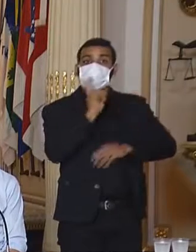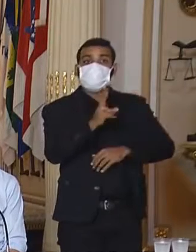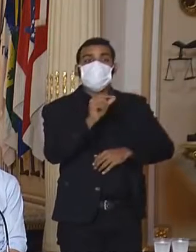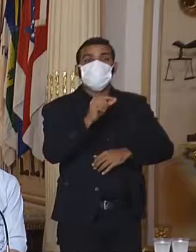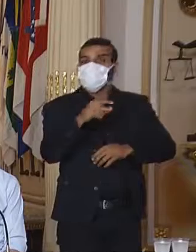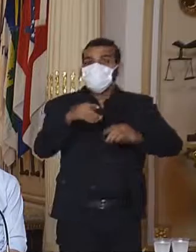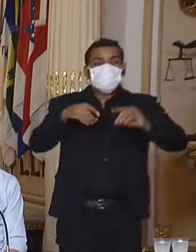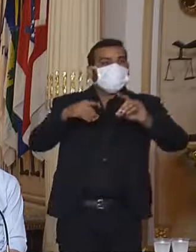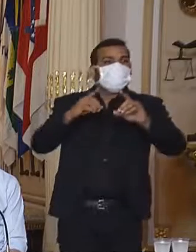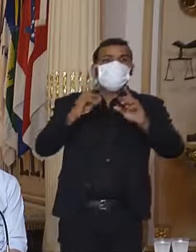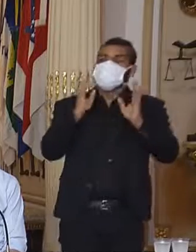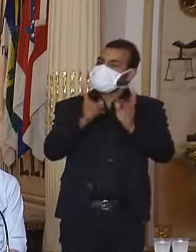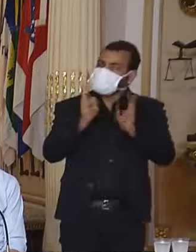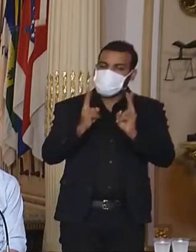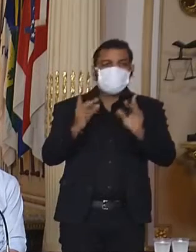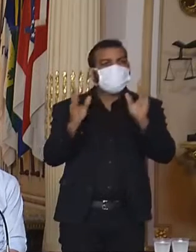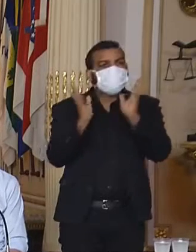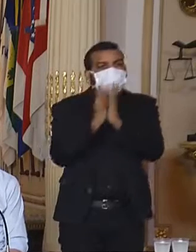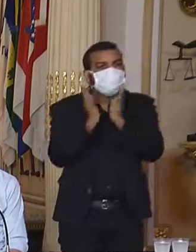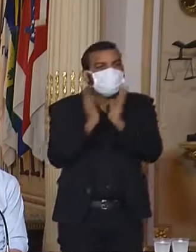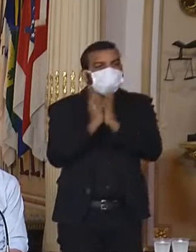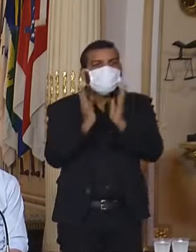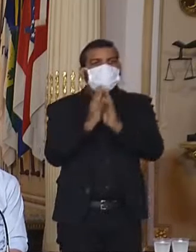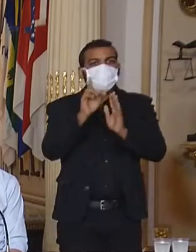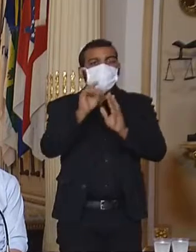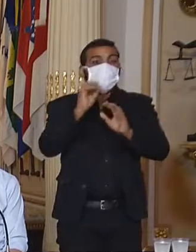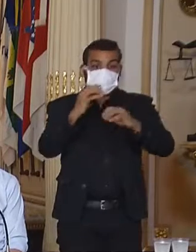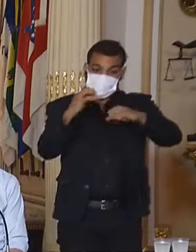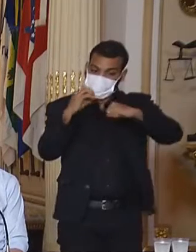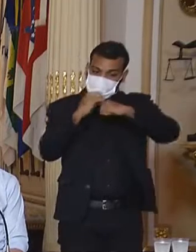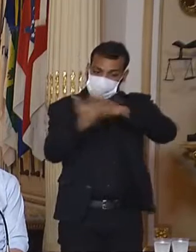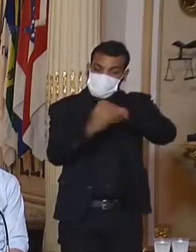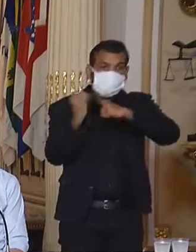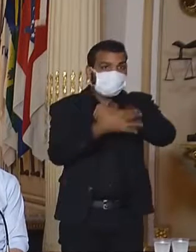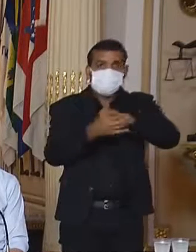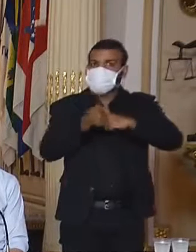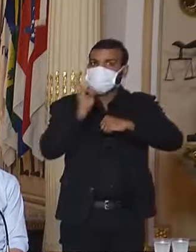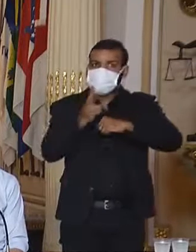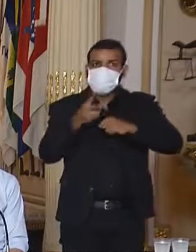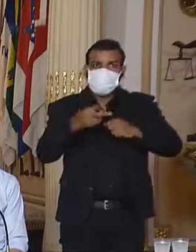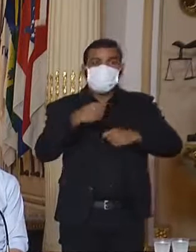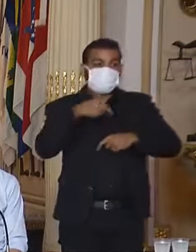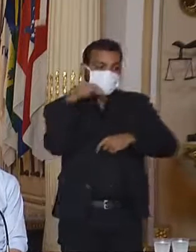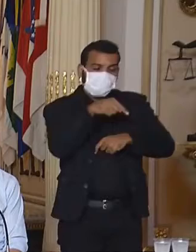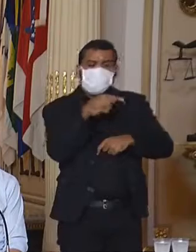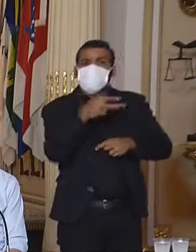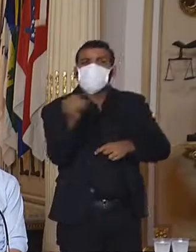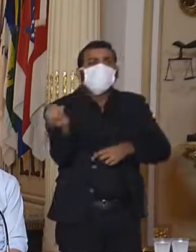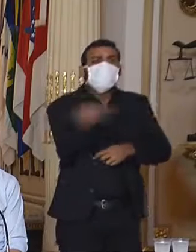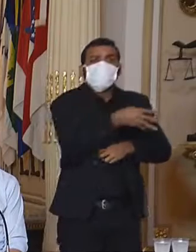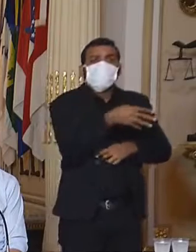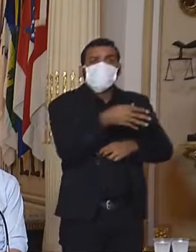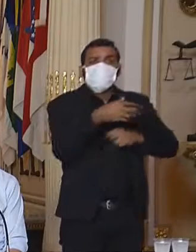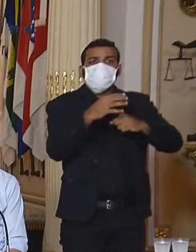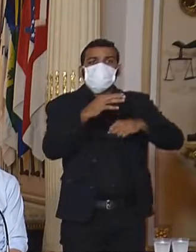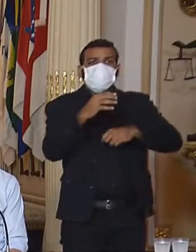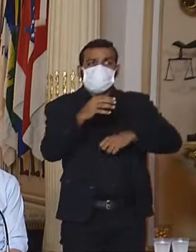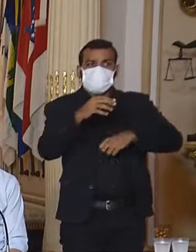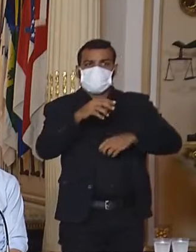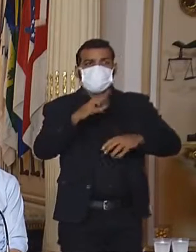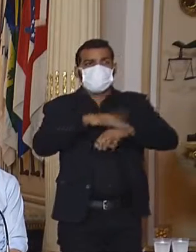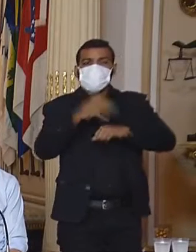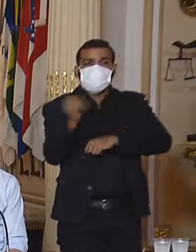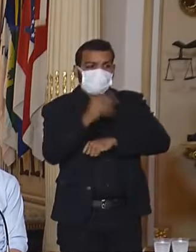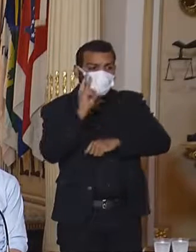dinâmica a COVID-19. Nós estamos todos aprendendo no seu manejo